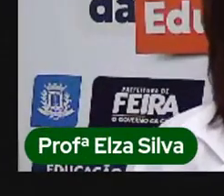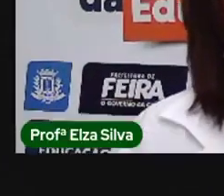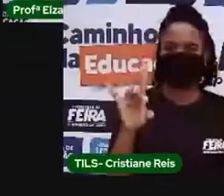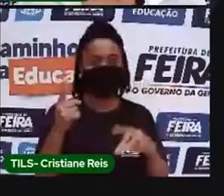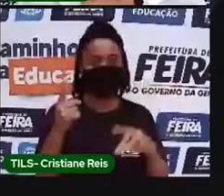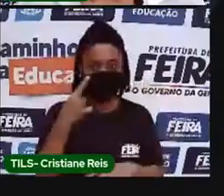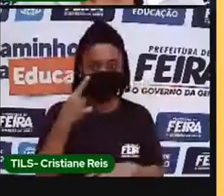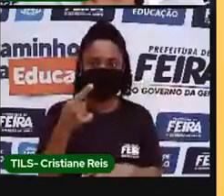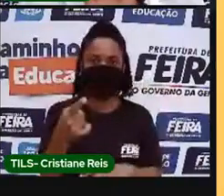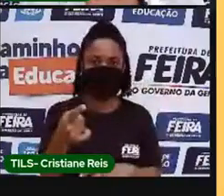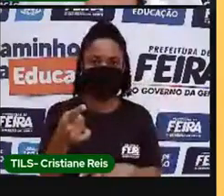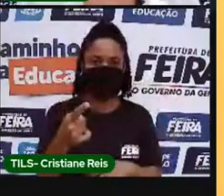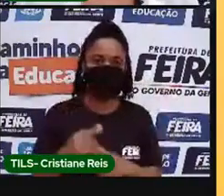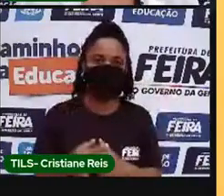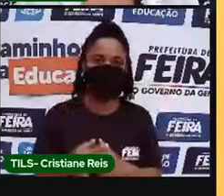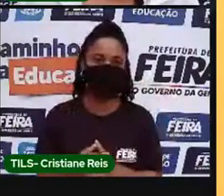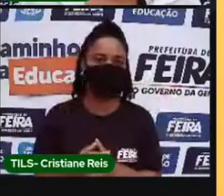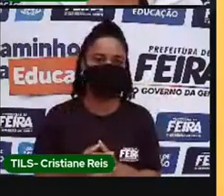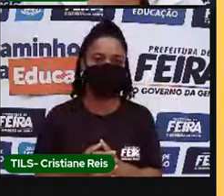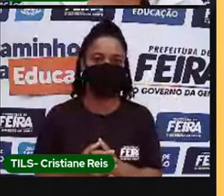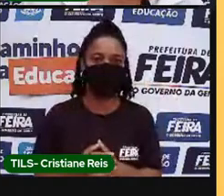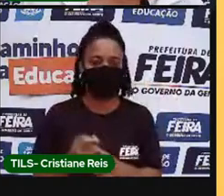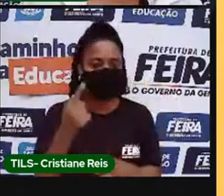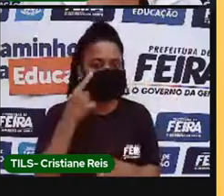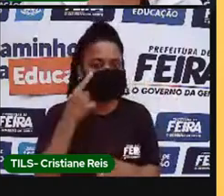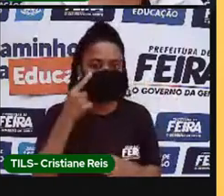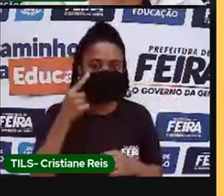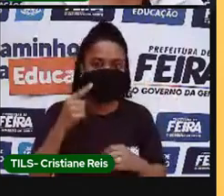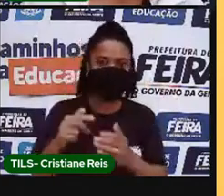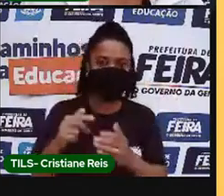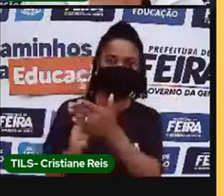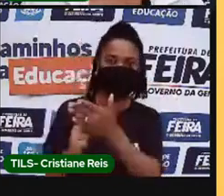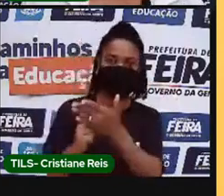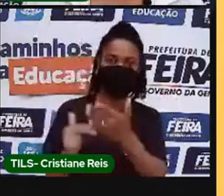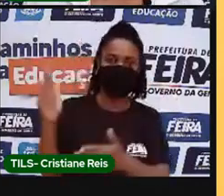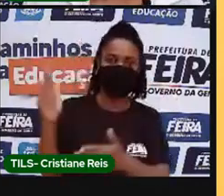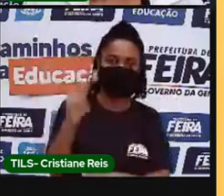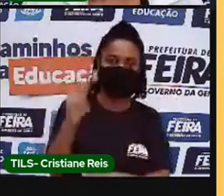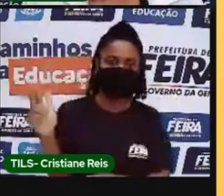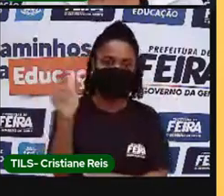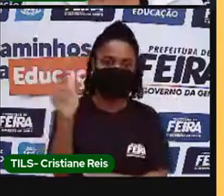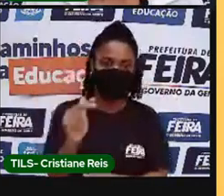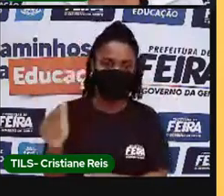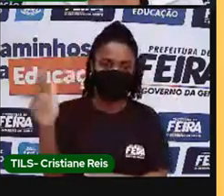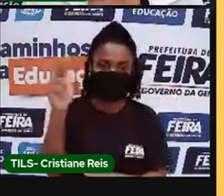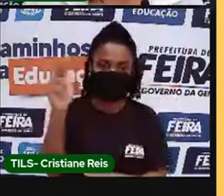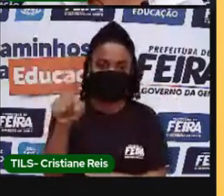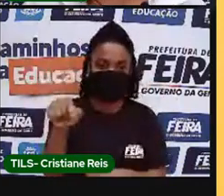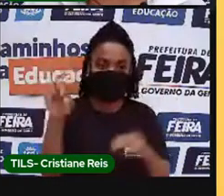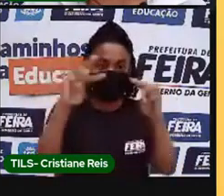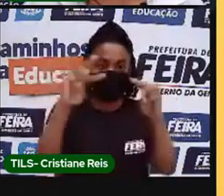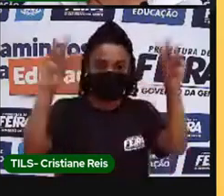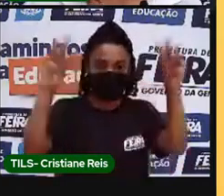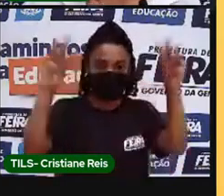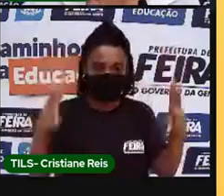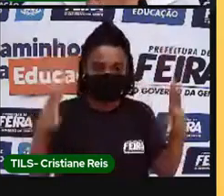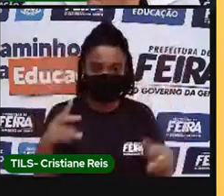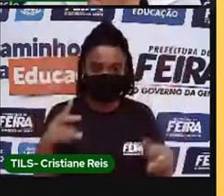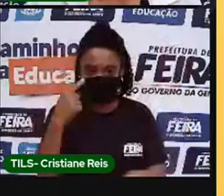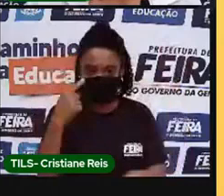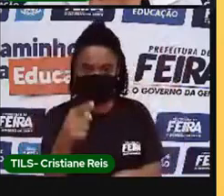Compartilho com vocês aqui uma das telas do museu para que vocês possam contemplar as